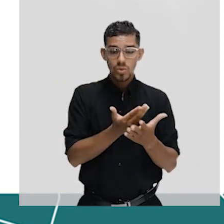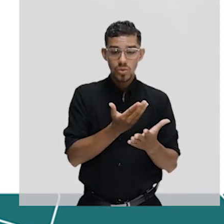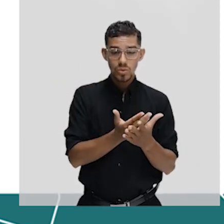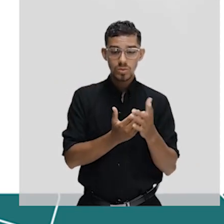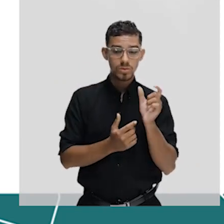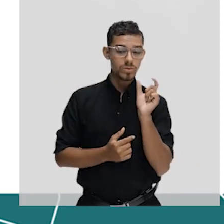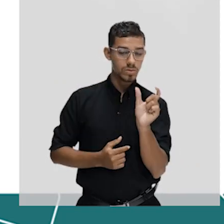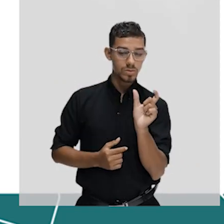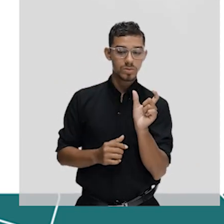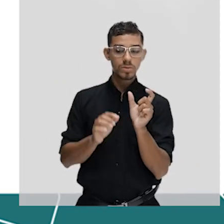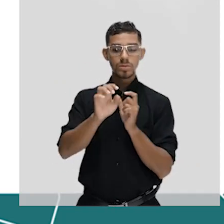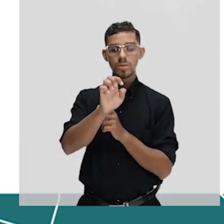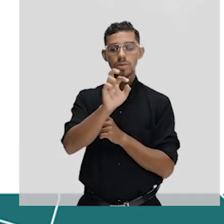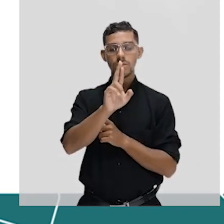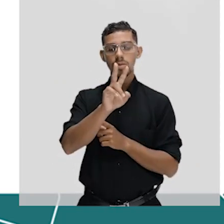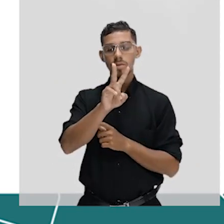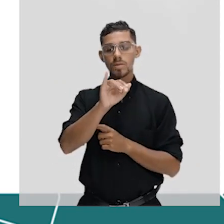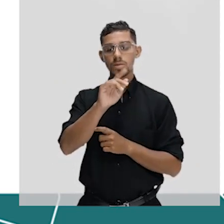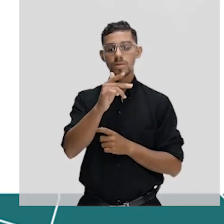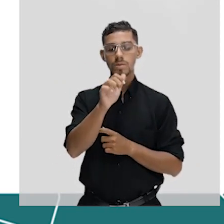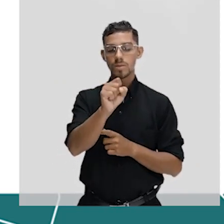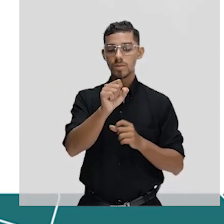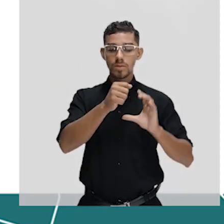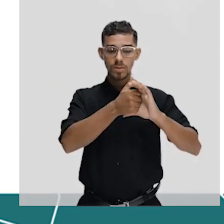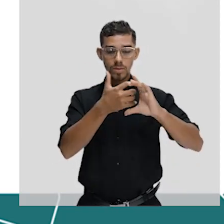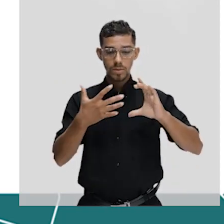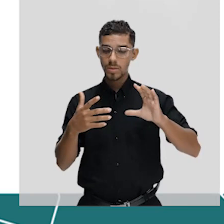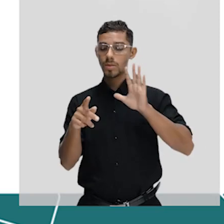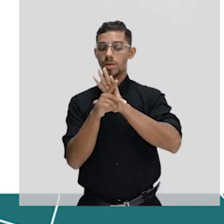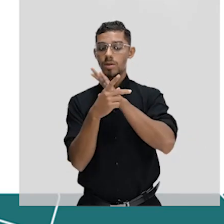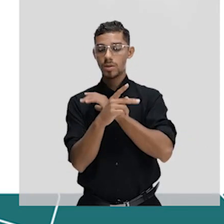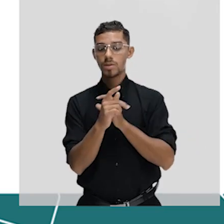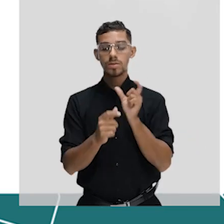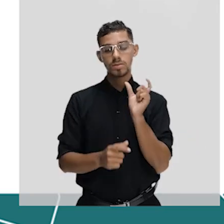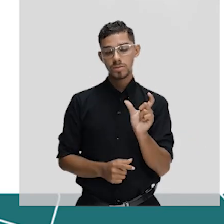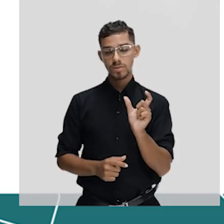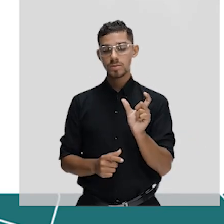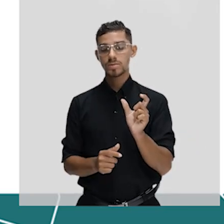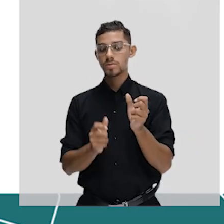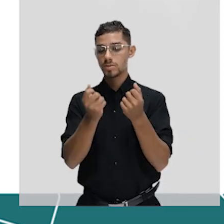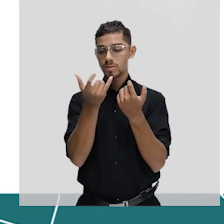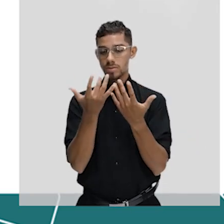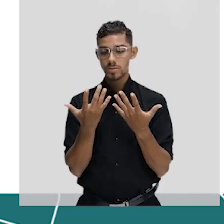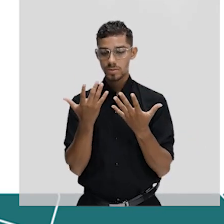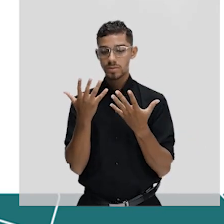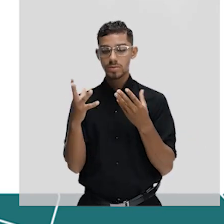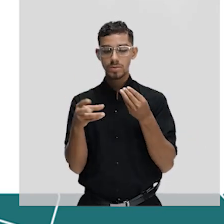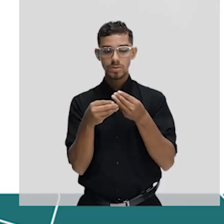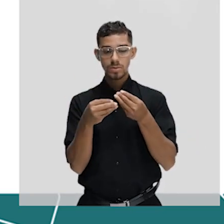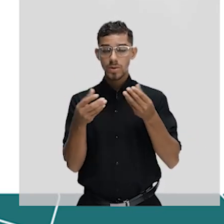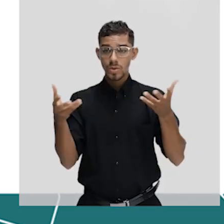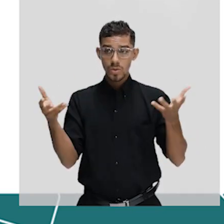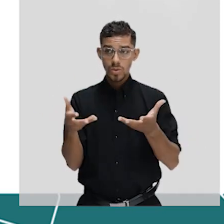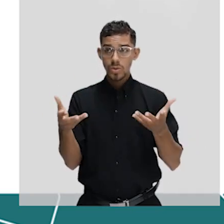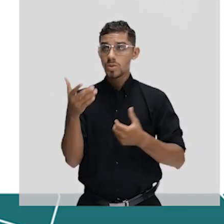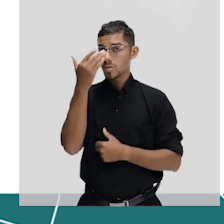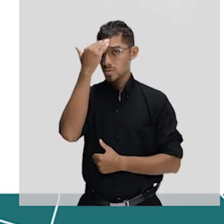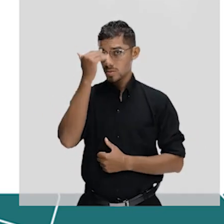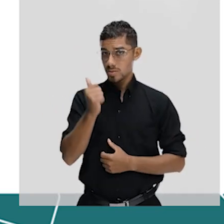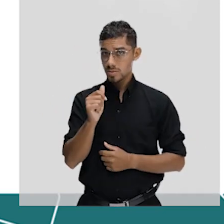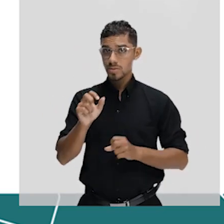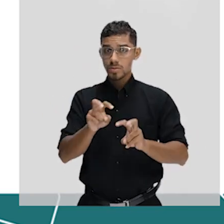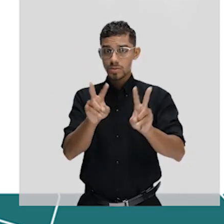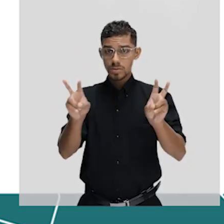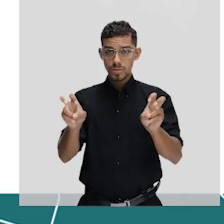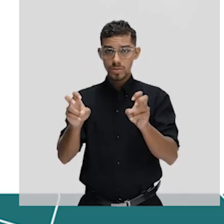cada característica, ela é determinada por um par de fatores hereditários. E hoje nós sabemos que esse par de